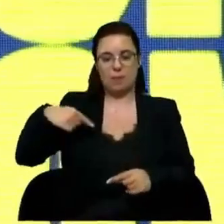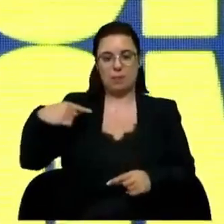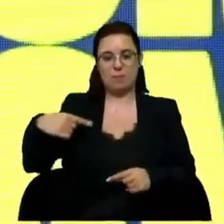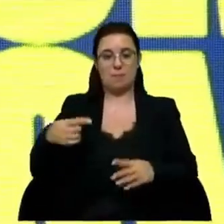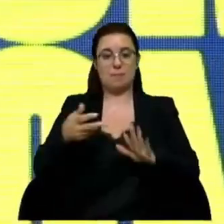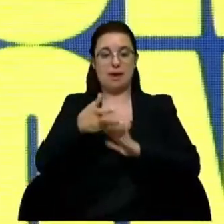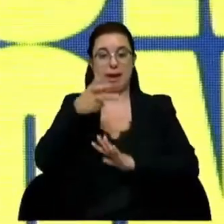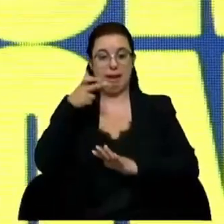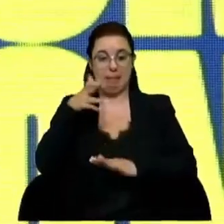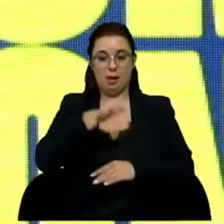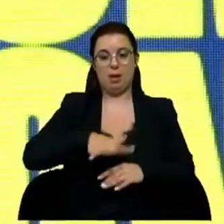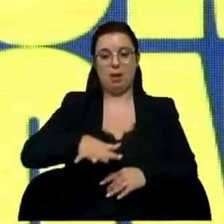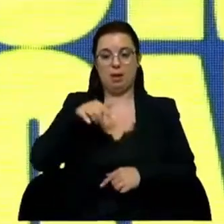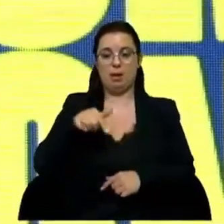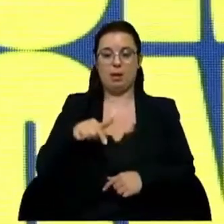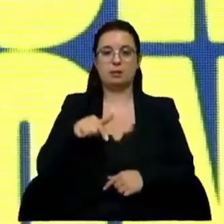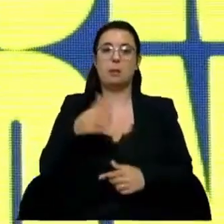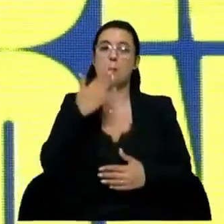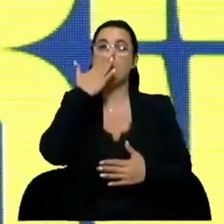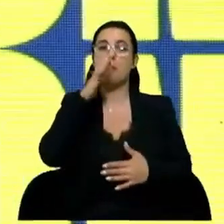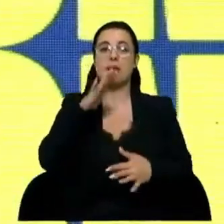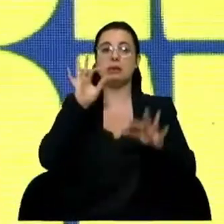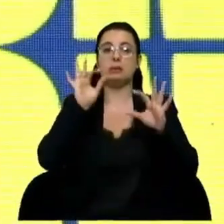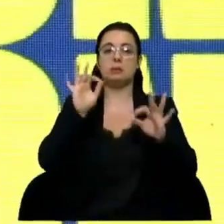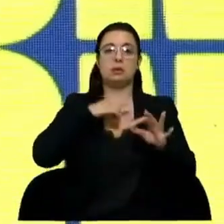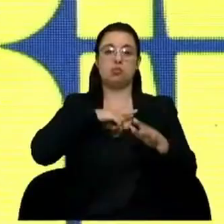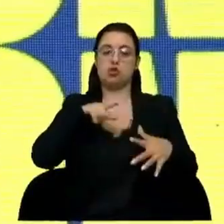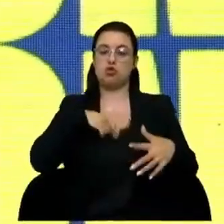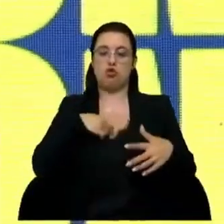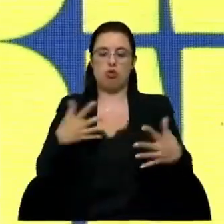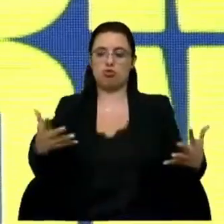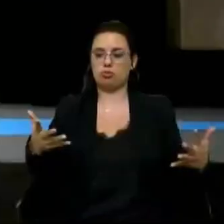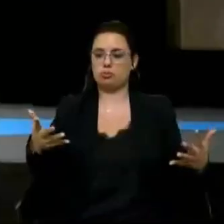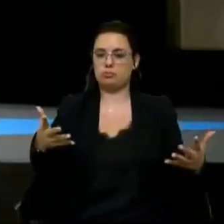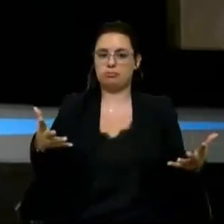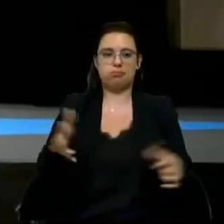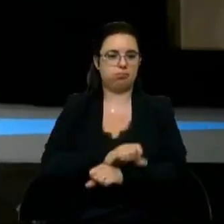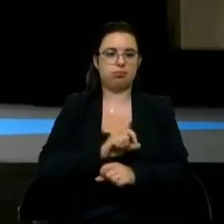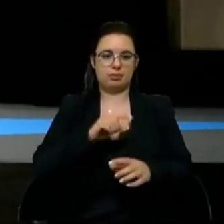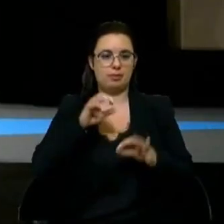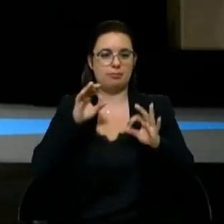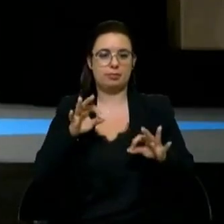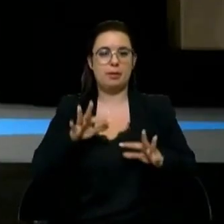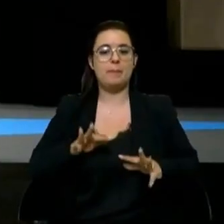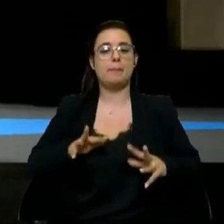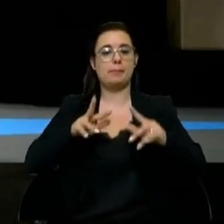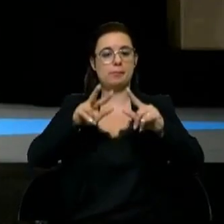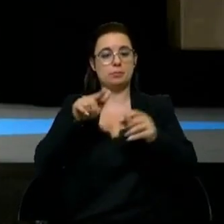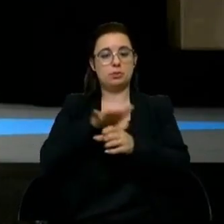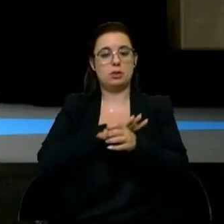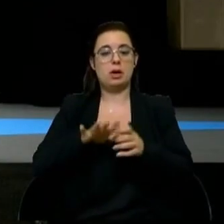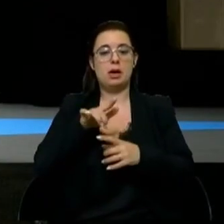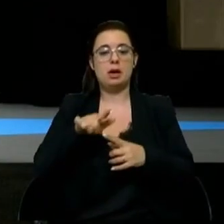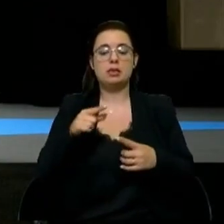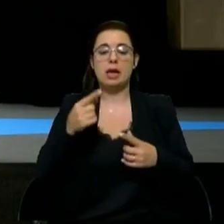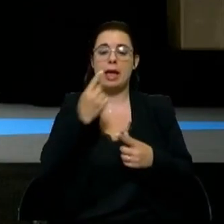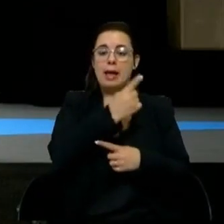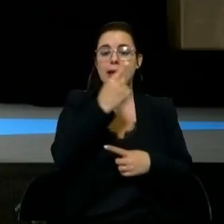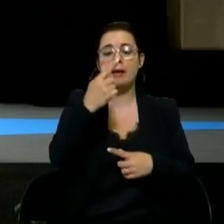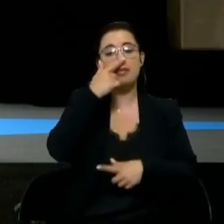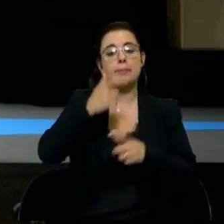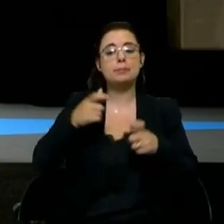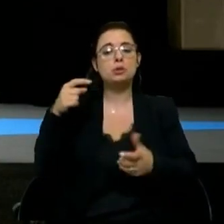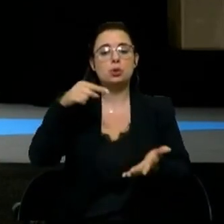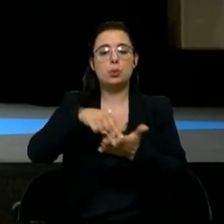rápida neste setor, que parece, de facto, que vivemos em revolução constante. Mas essa evolução do setor traduz-se em cada um de nós, em